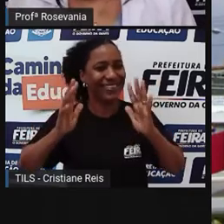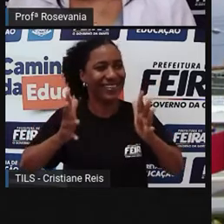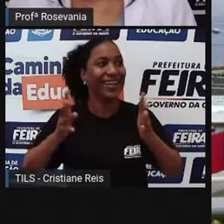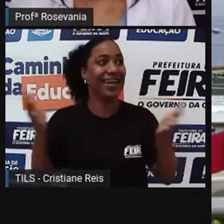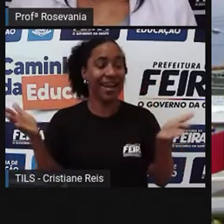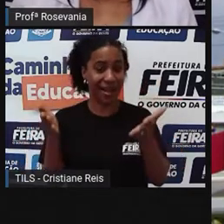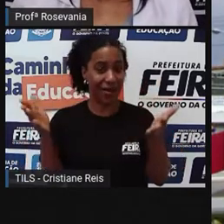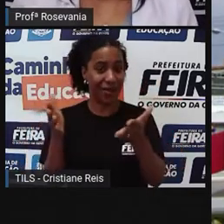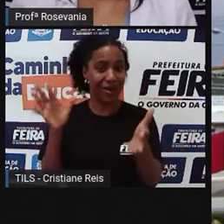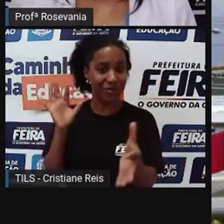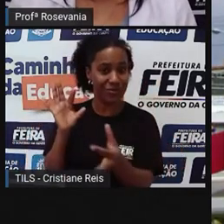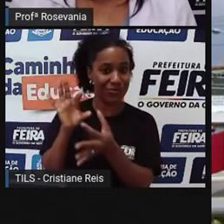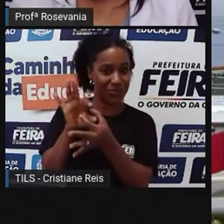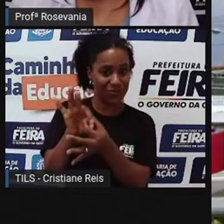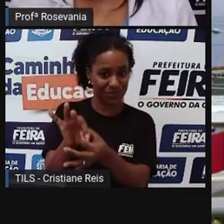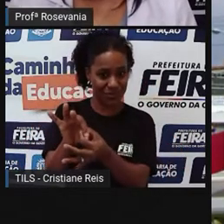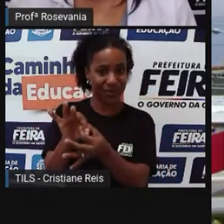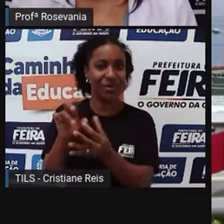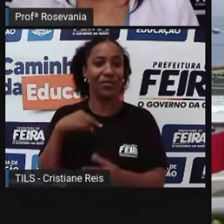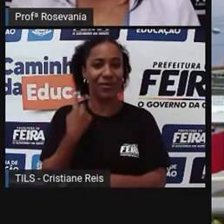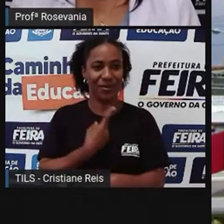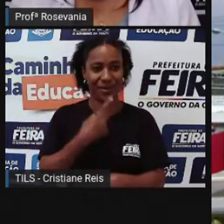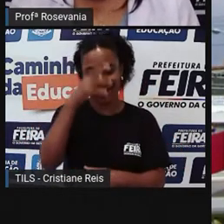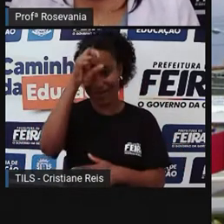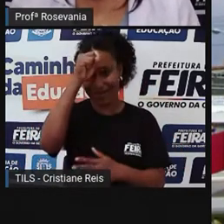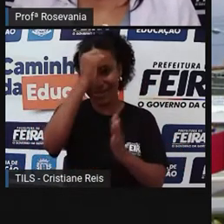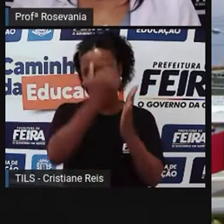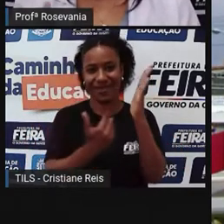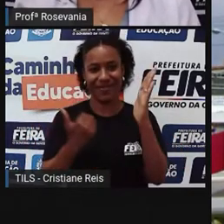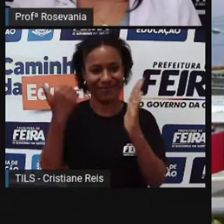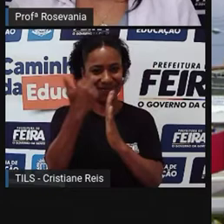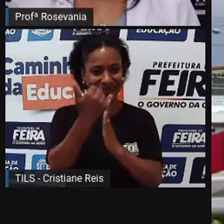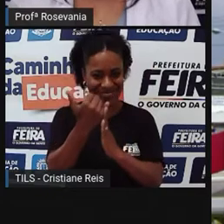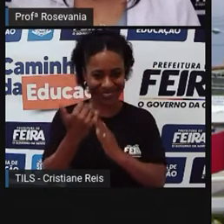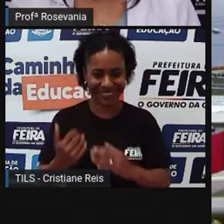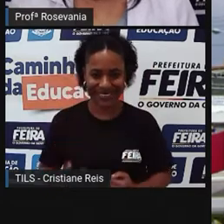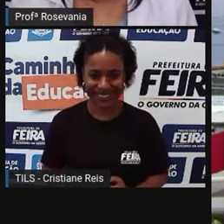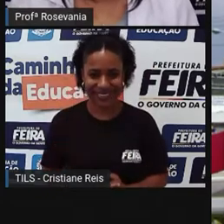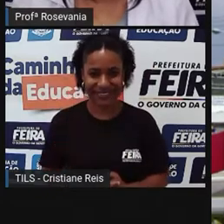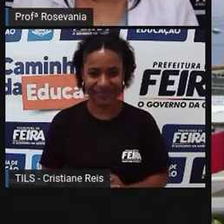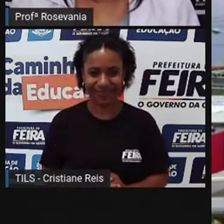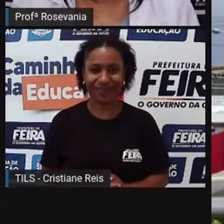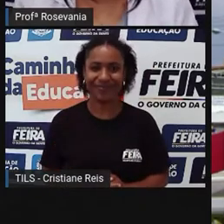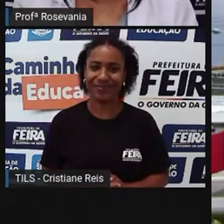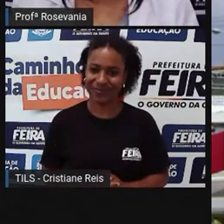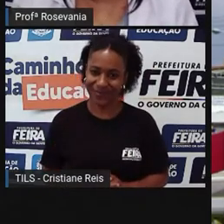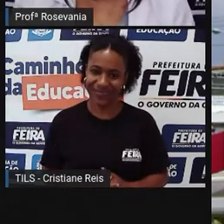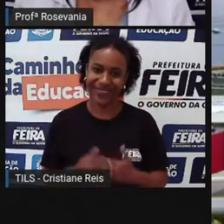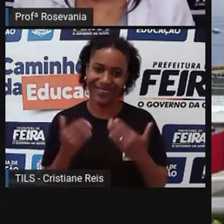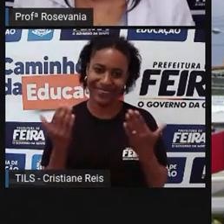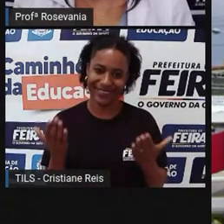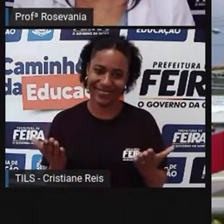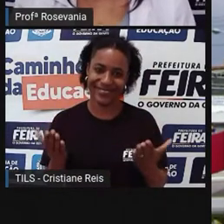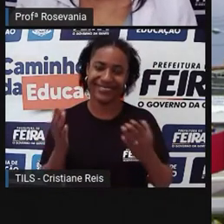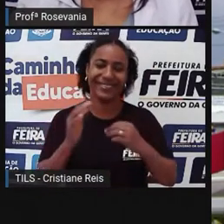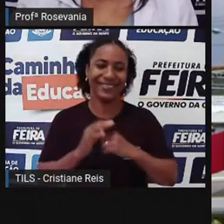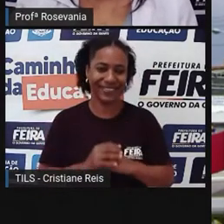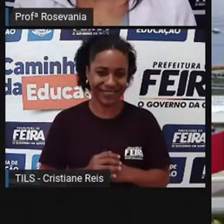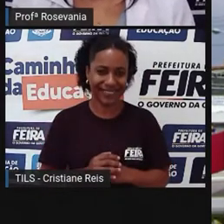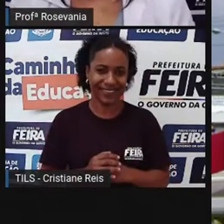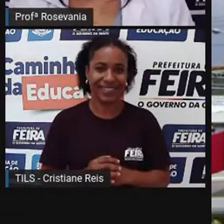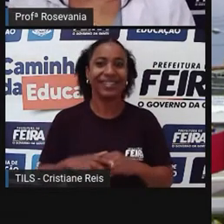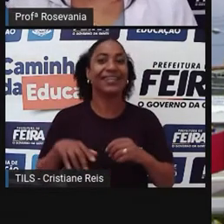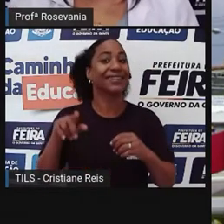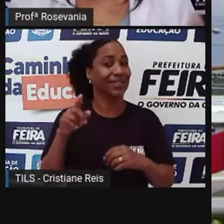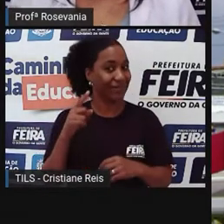né? Que nós temos sobre ela hoje. Vamos lá? Aí, ah, só não posso deixar de passar, de falar do monumento, né? De Maria